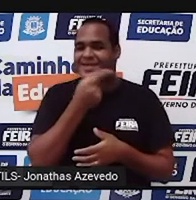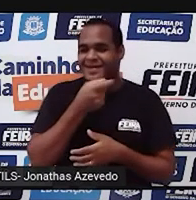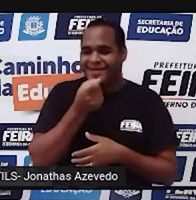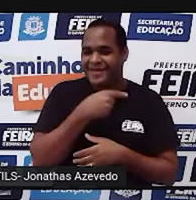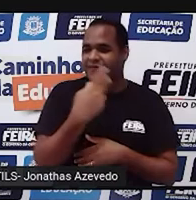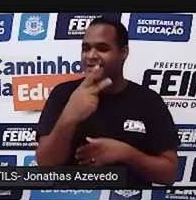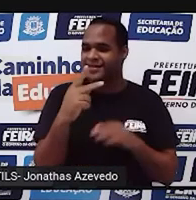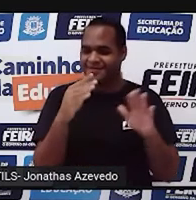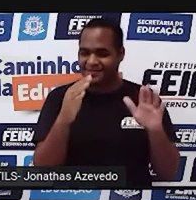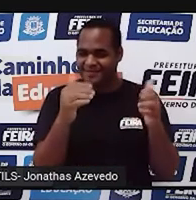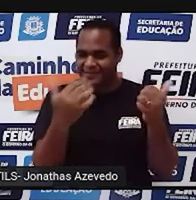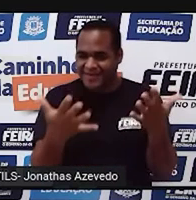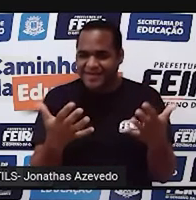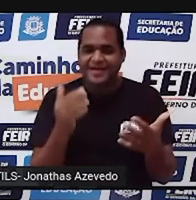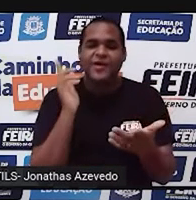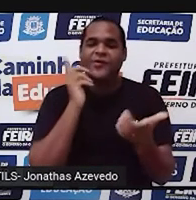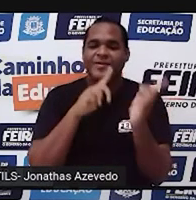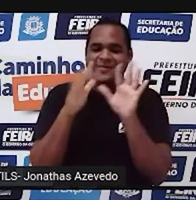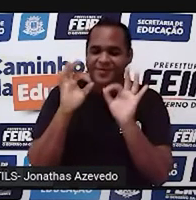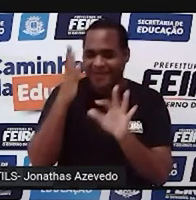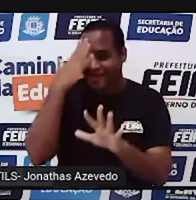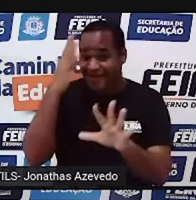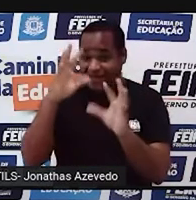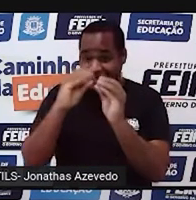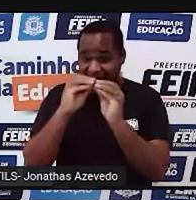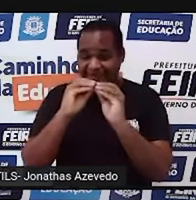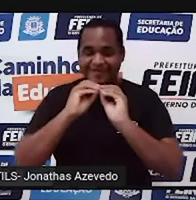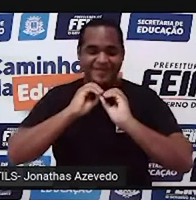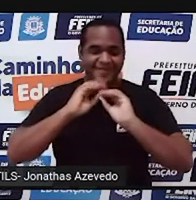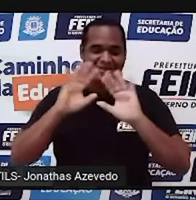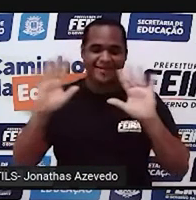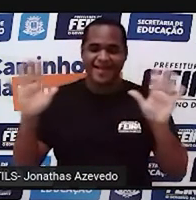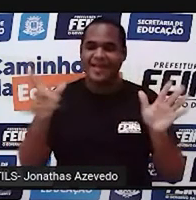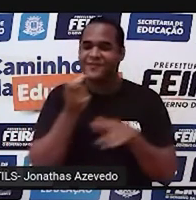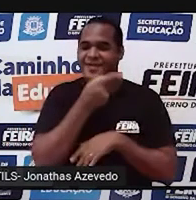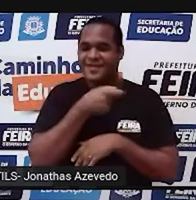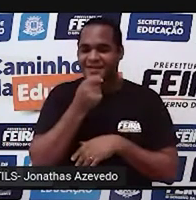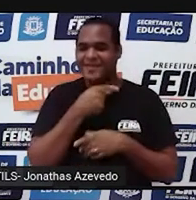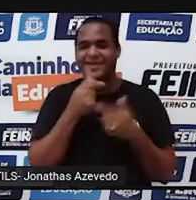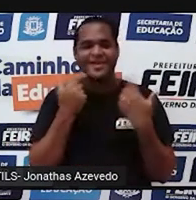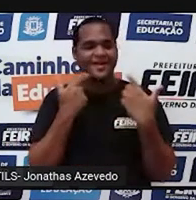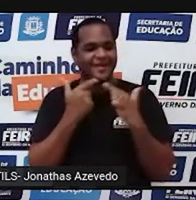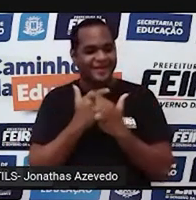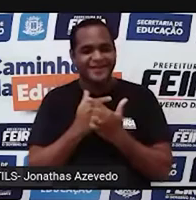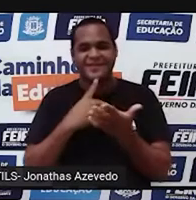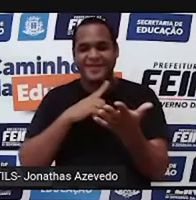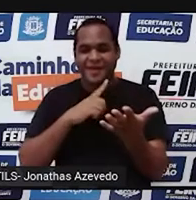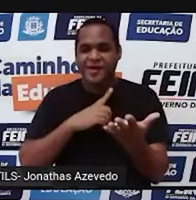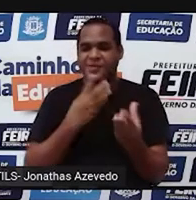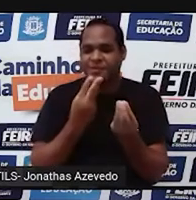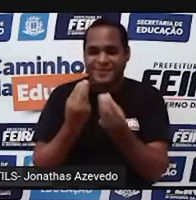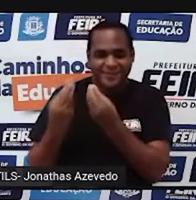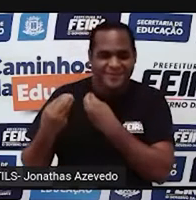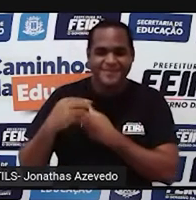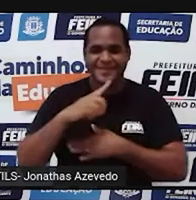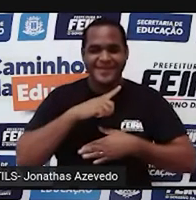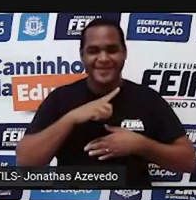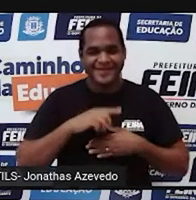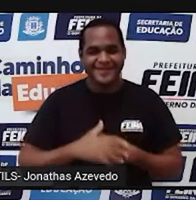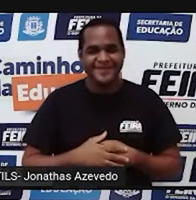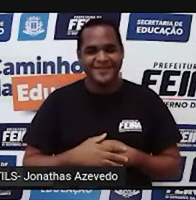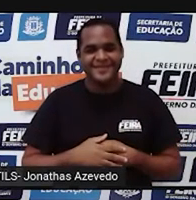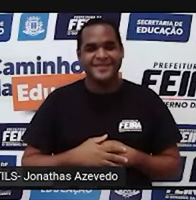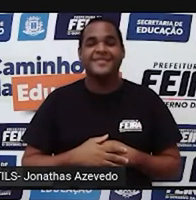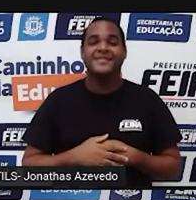que aí do outro lado você tenha conseguido entender e ter aí soltado um pouquinho de sorriso, né? Olha só a